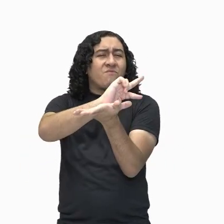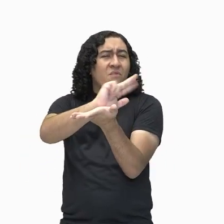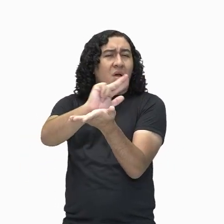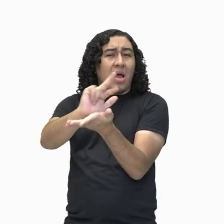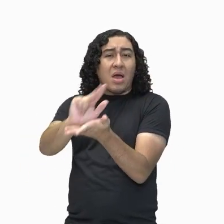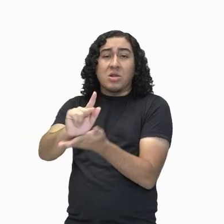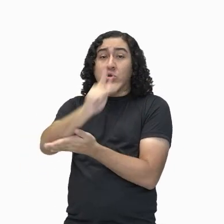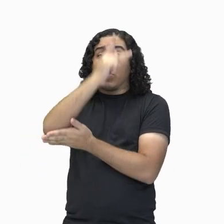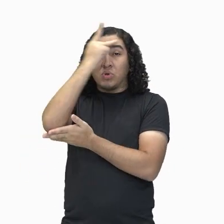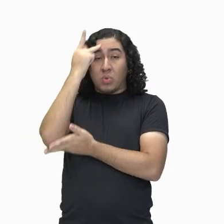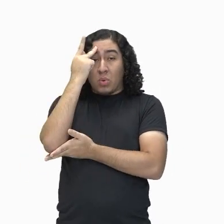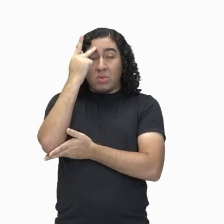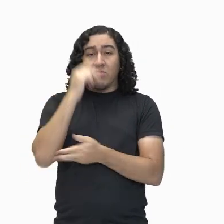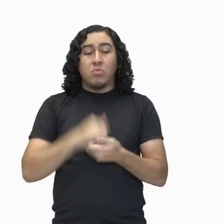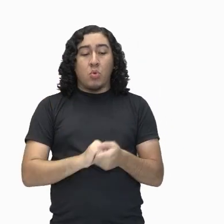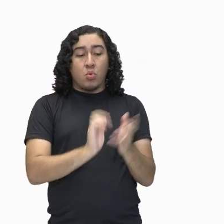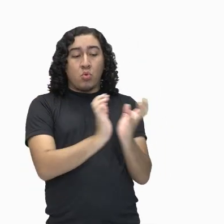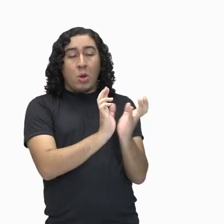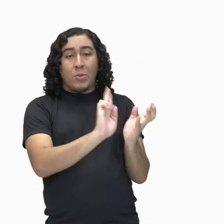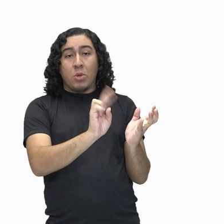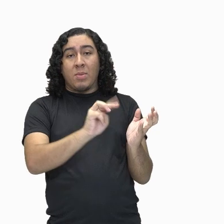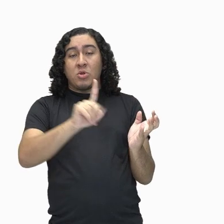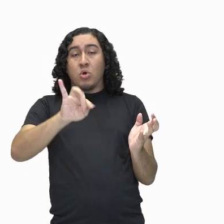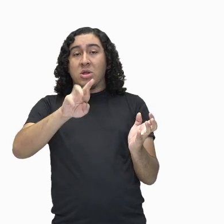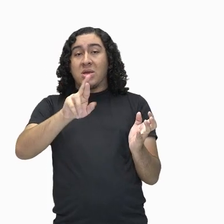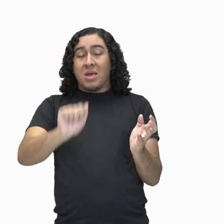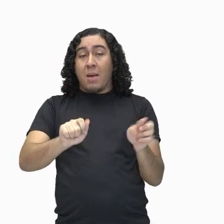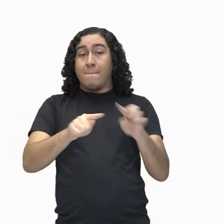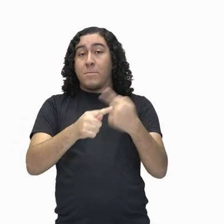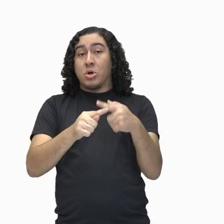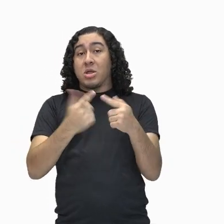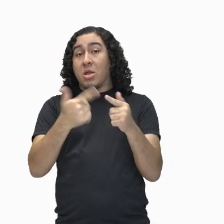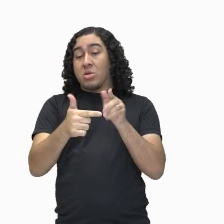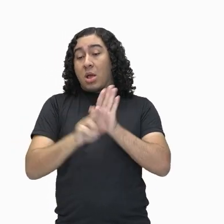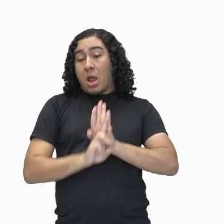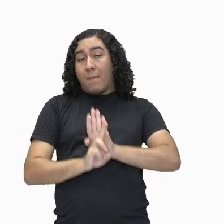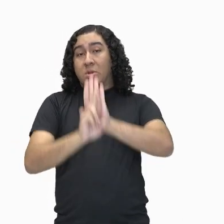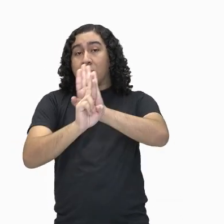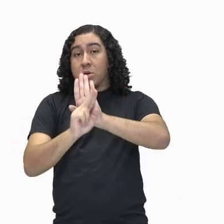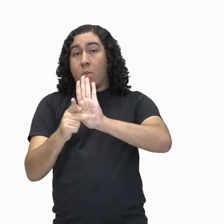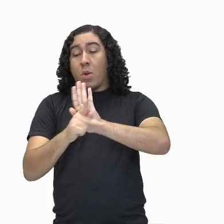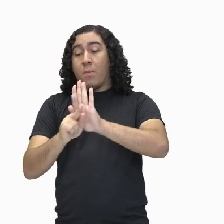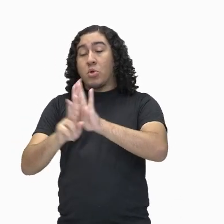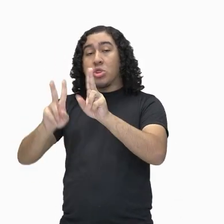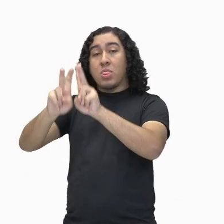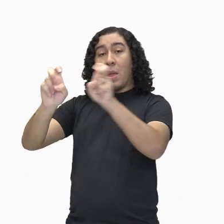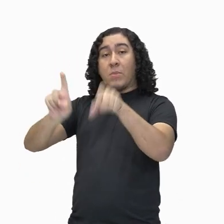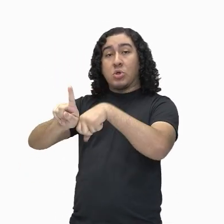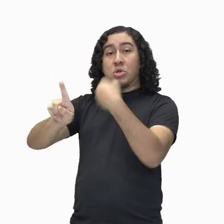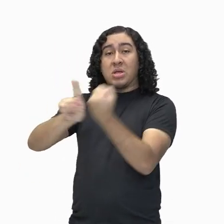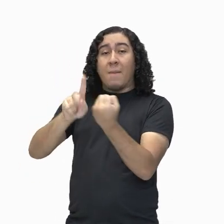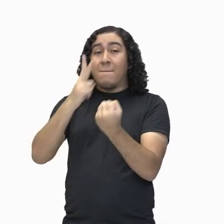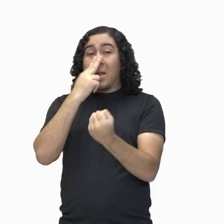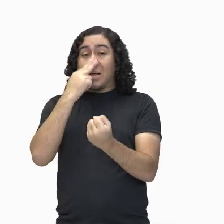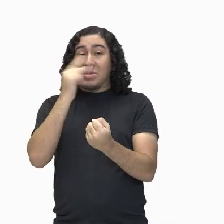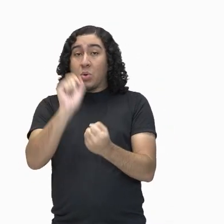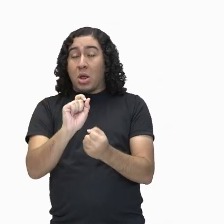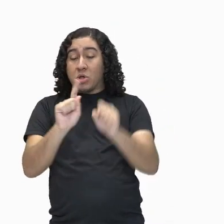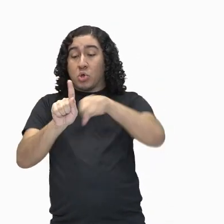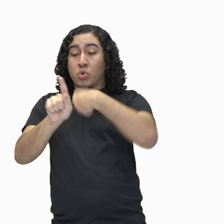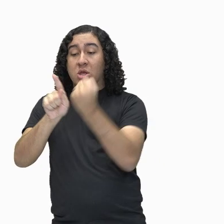minorias porque não tem representatividade na questão social. Eles são oprimidos,